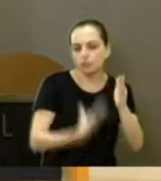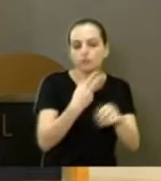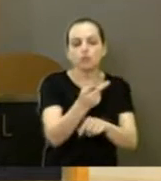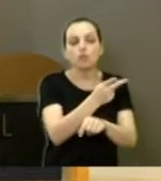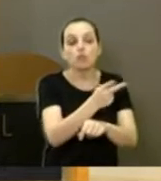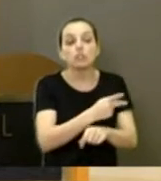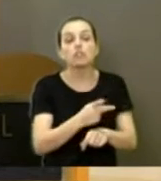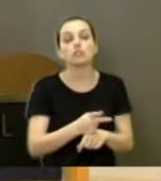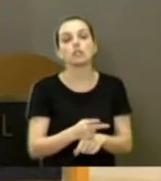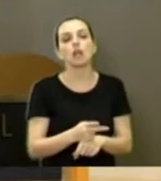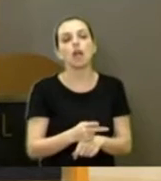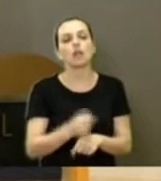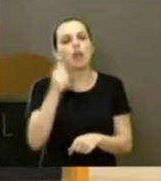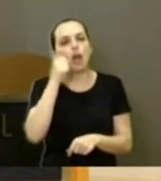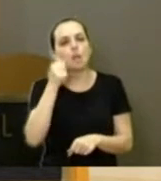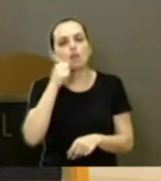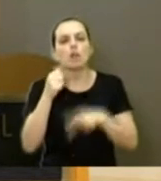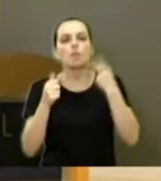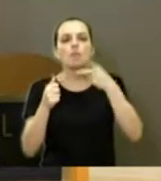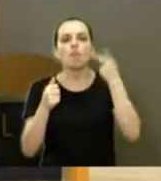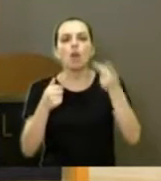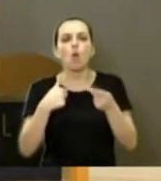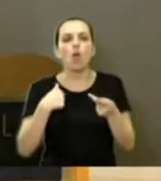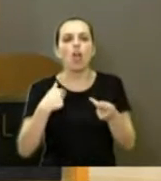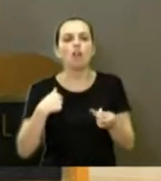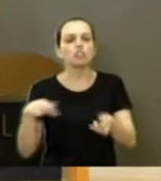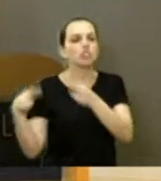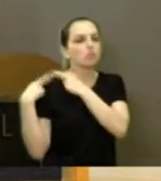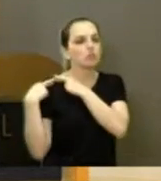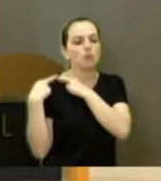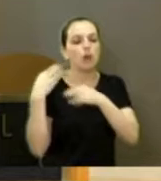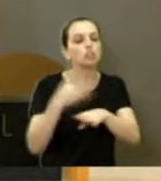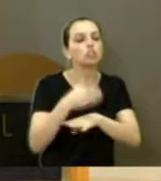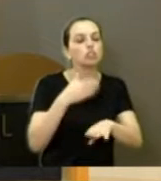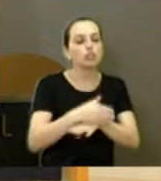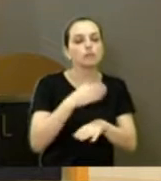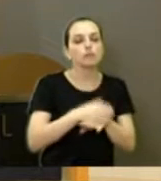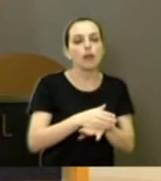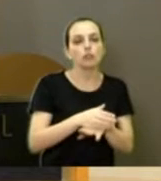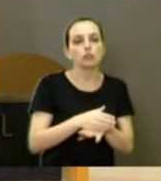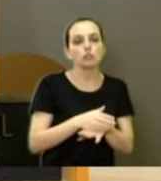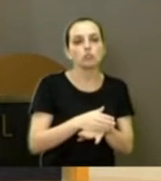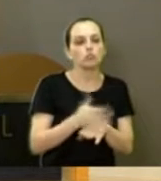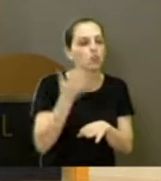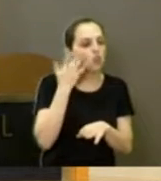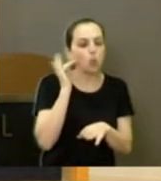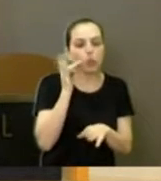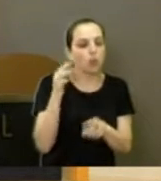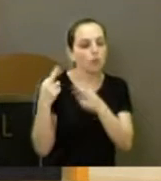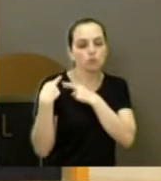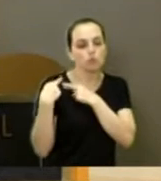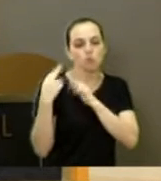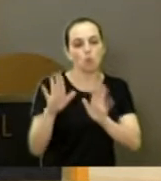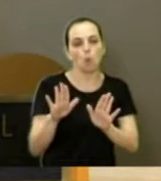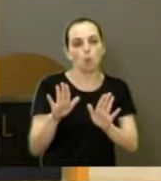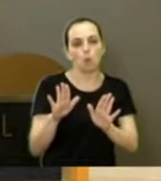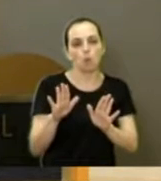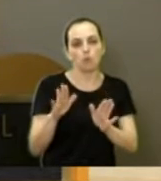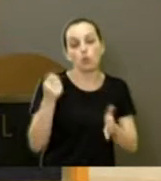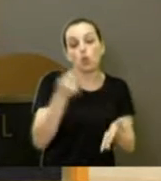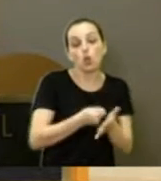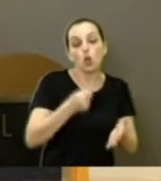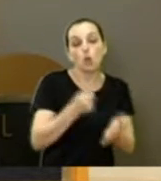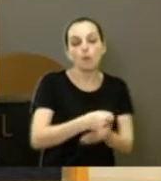mulher me citou lá, eu falei, eu não tenho obrigação de ir lá. Eu tenho obrigação de cobrar o poder